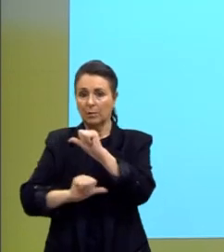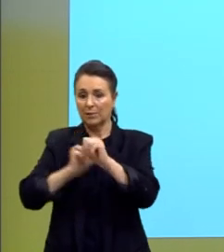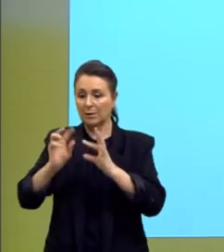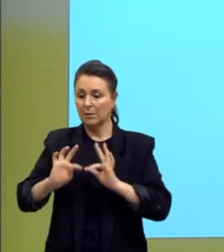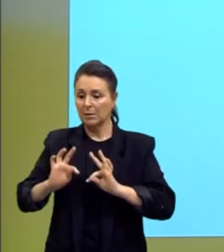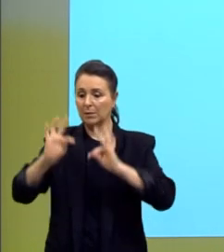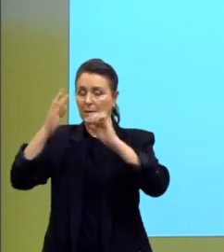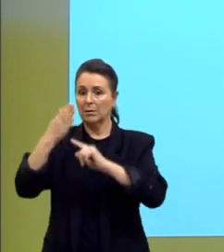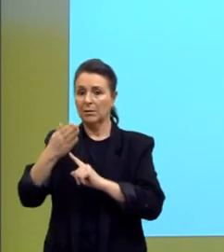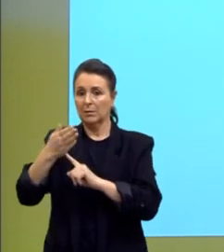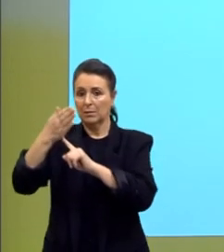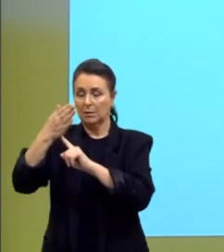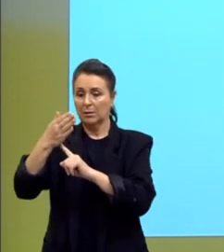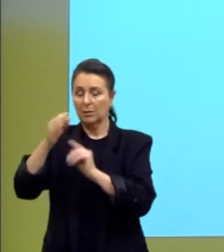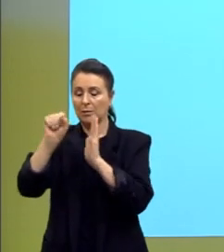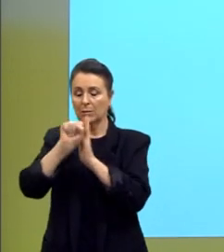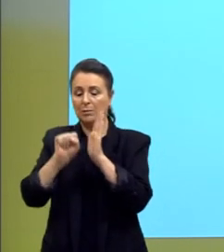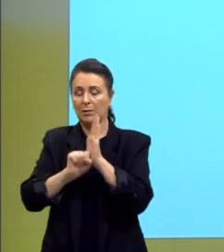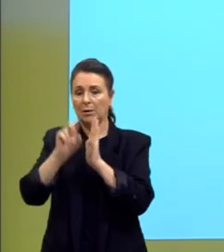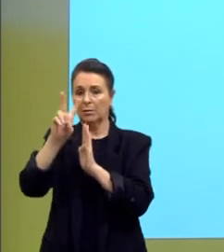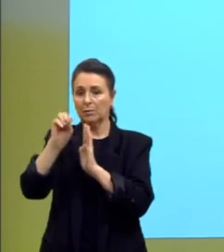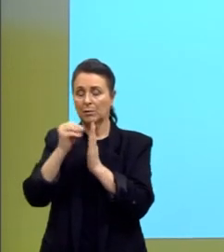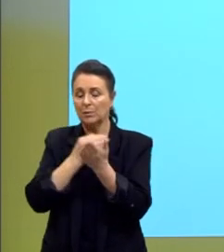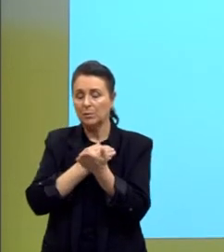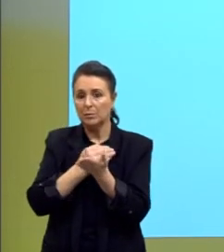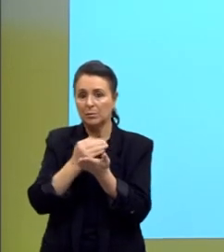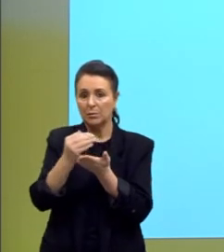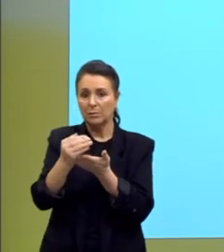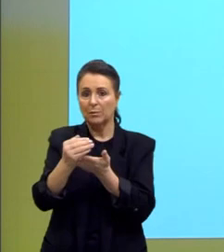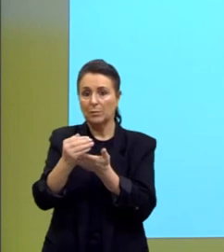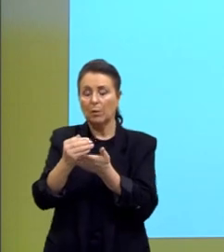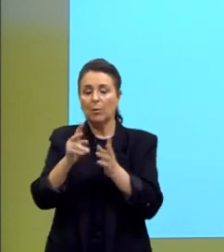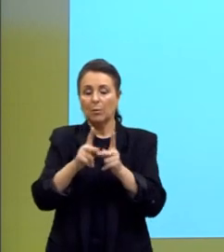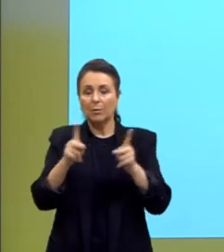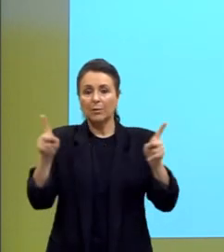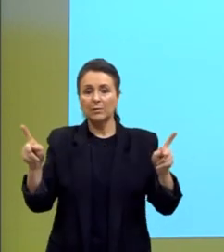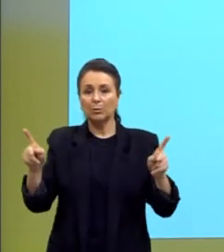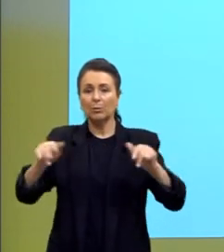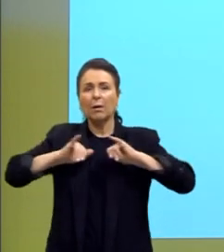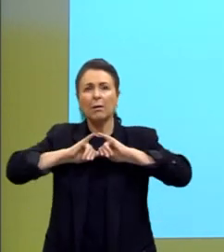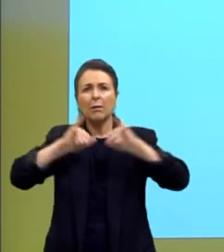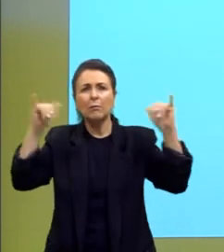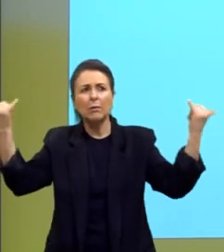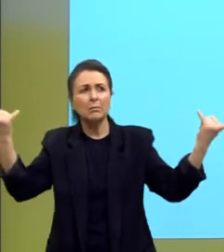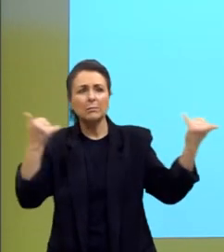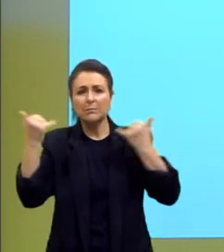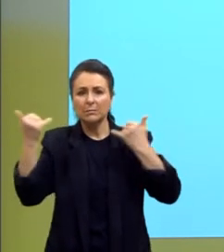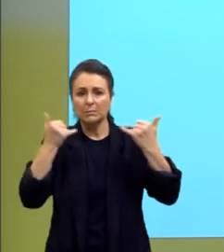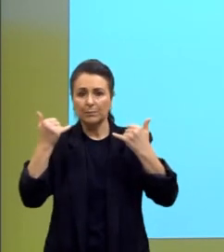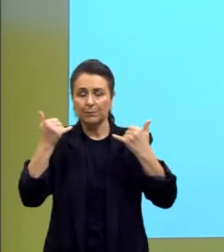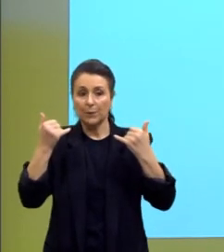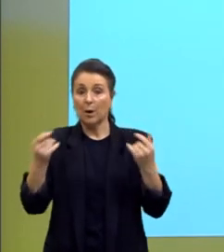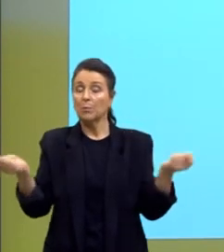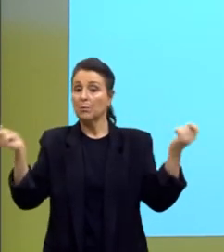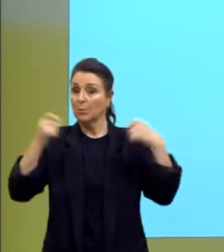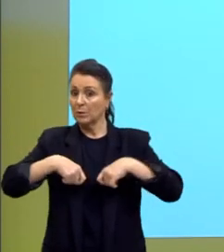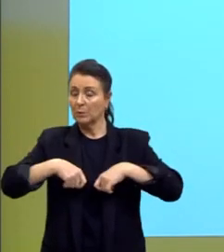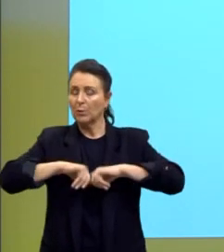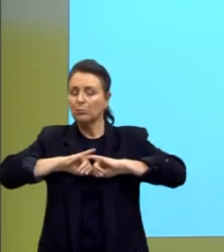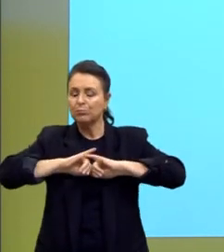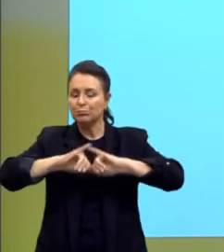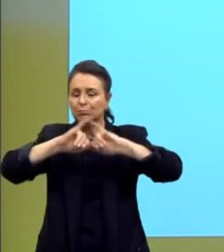-Científica do século XX inaugurou a Era da Informação e possibilitou a